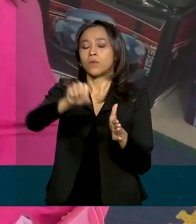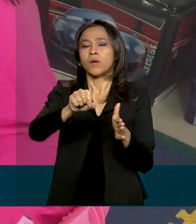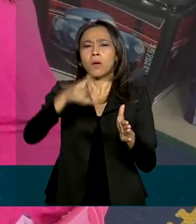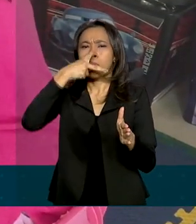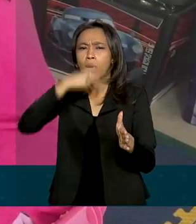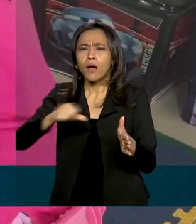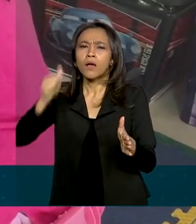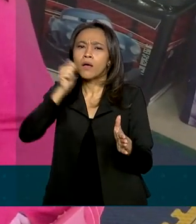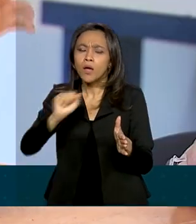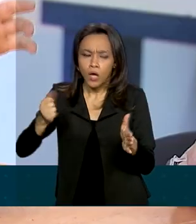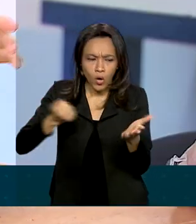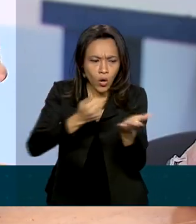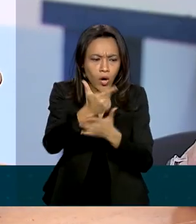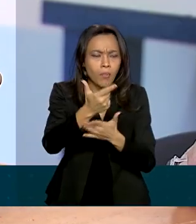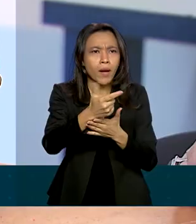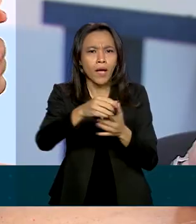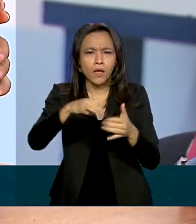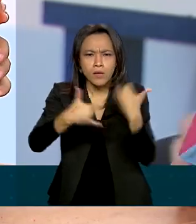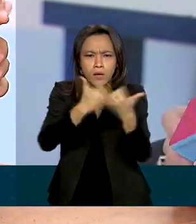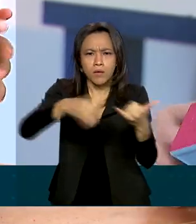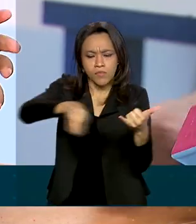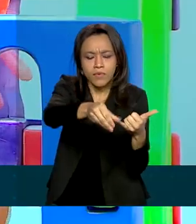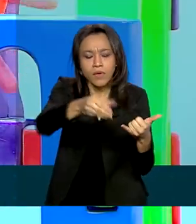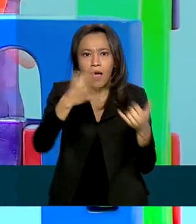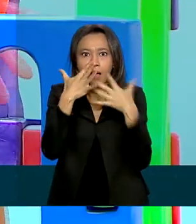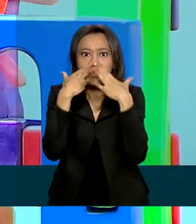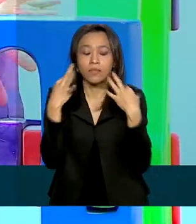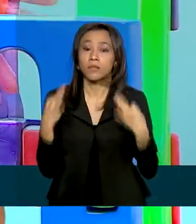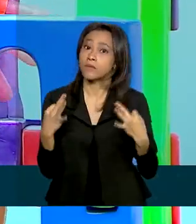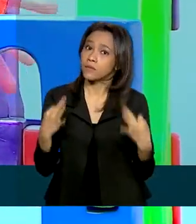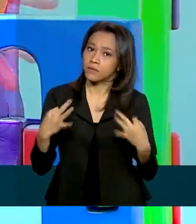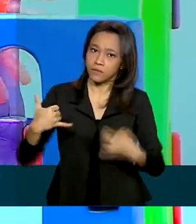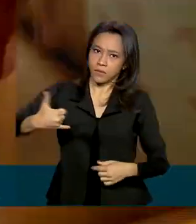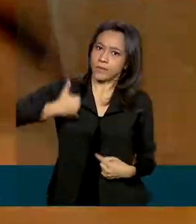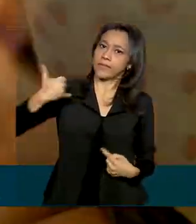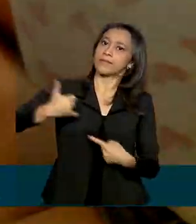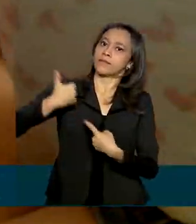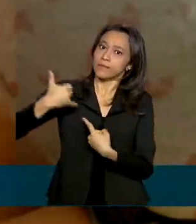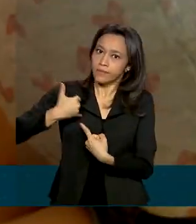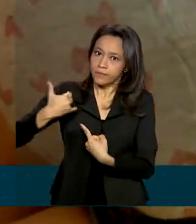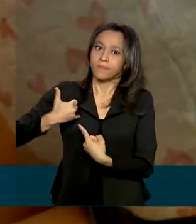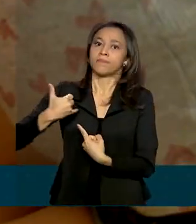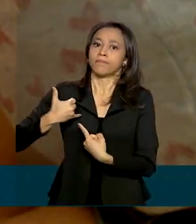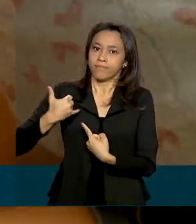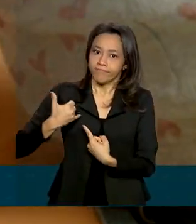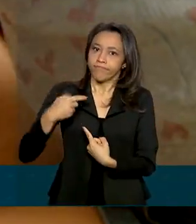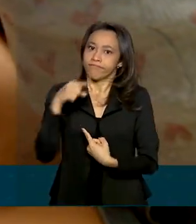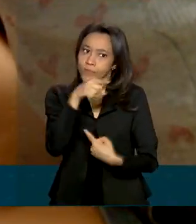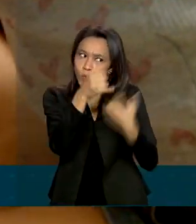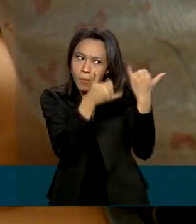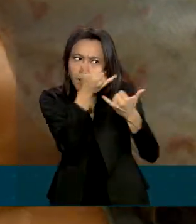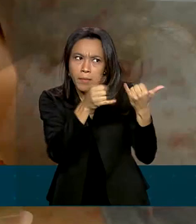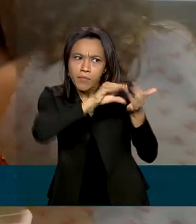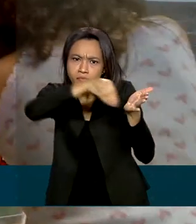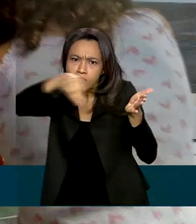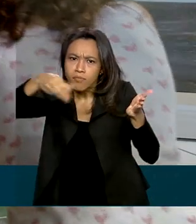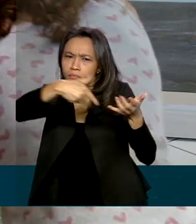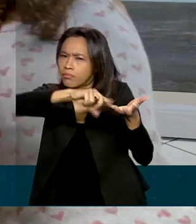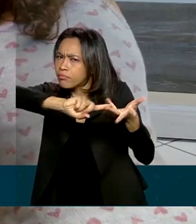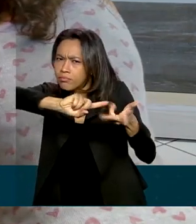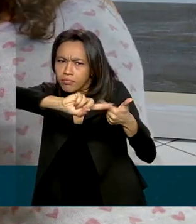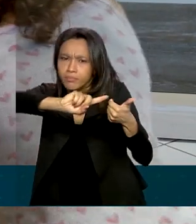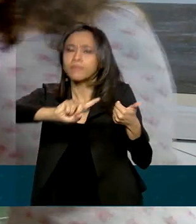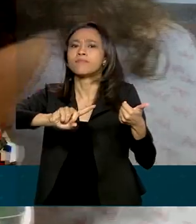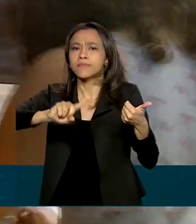pais, ao comprarem os brinquedos, devem estar atentos à faixa etária que está sendo atendida por aquele brinquedo. Isso tem relação